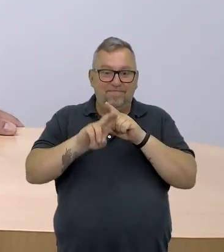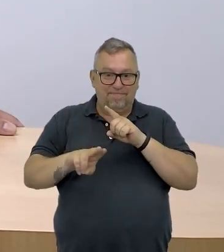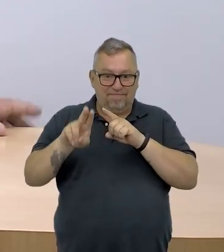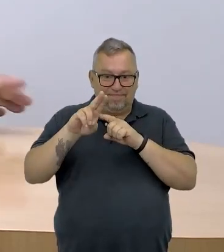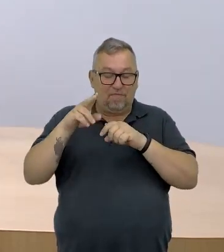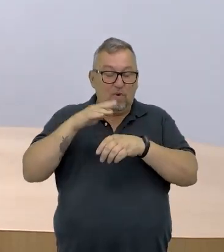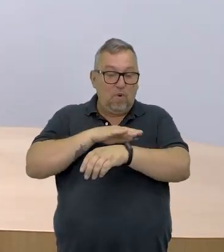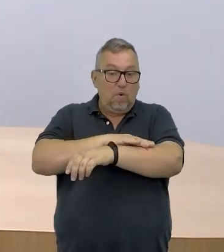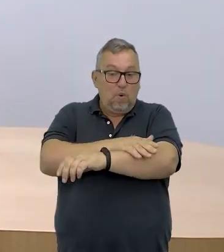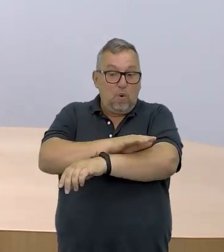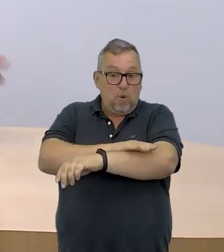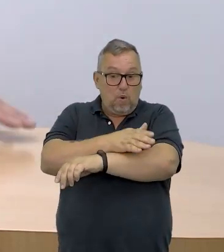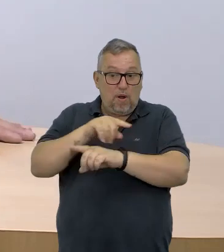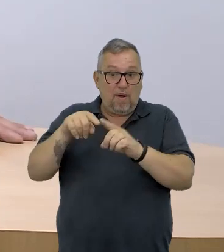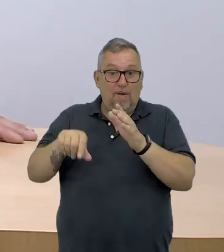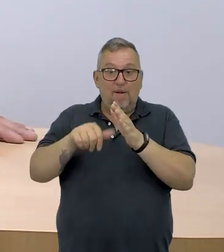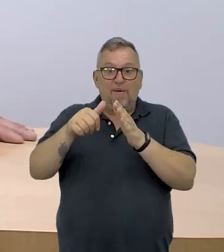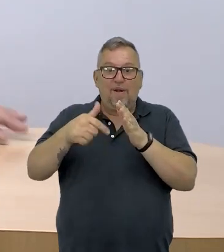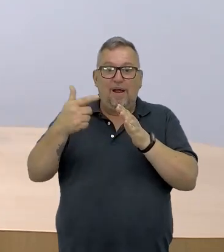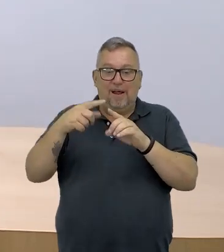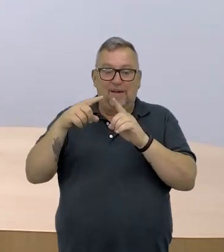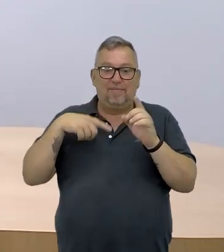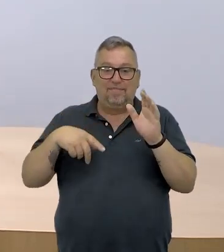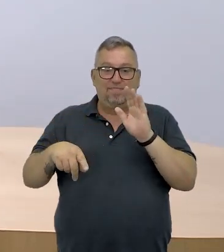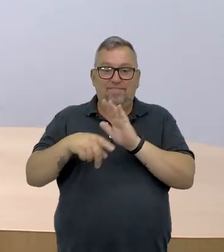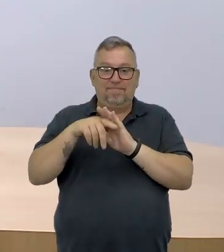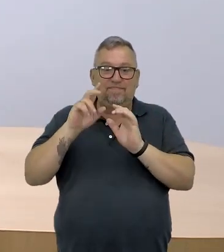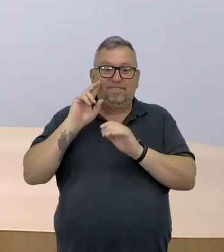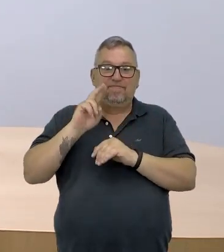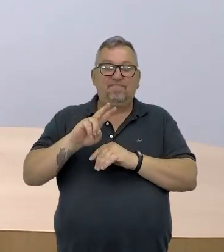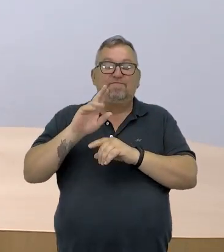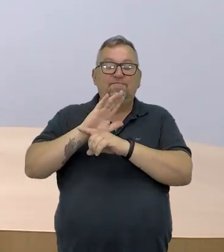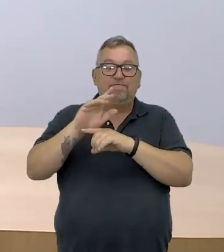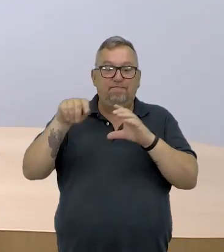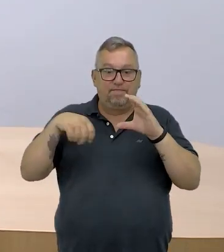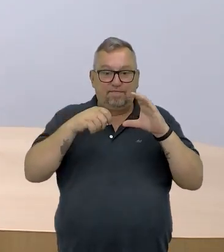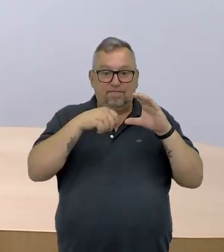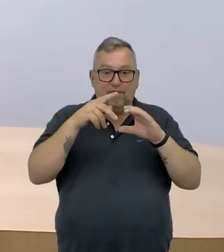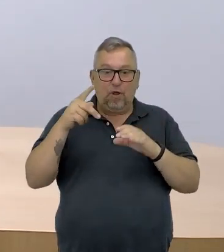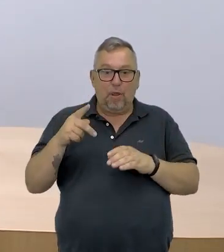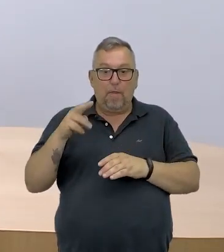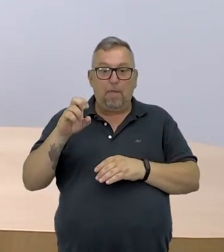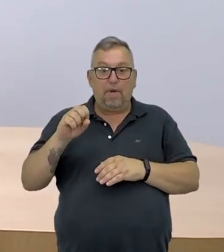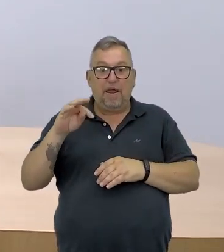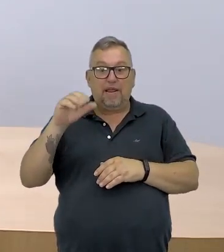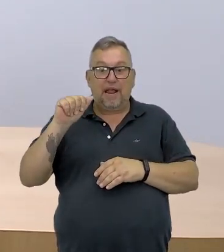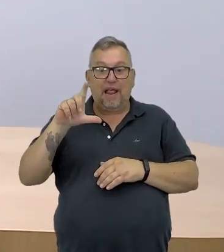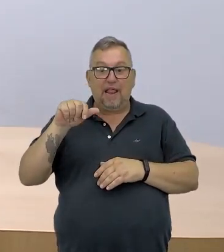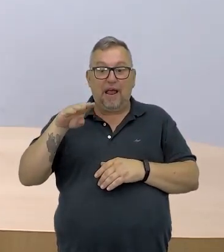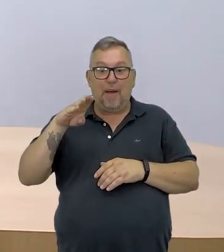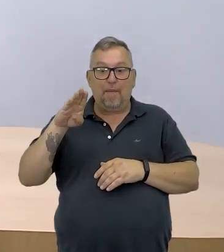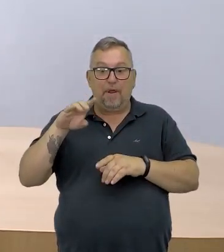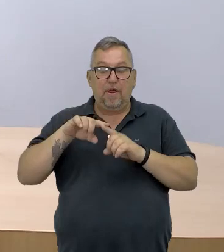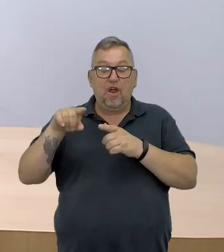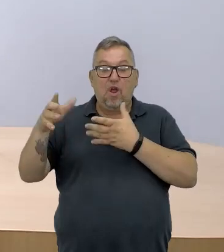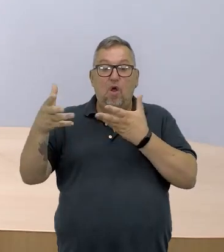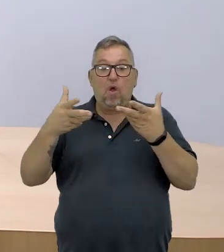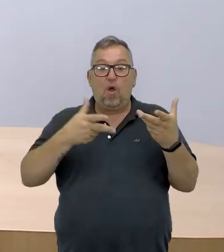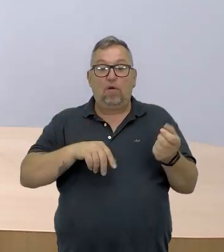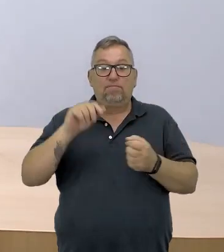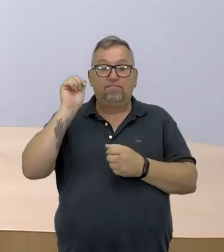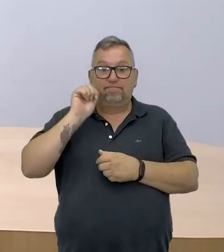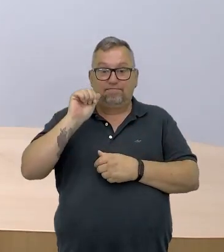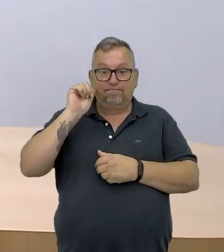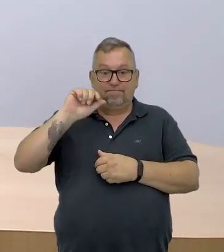antirracismo. As primeiras aulas do Conexões Lógicas tiveram vídeos do Preta Lab convidando as mulheres e as